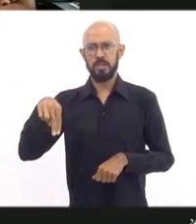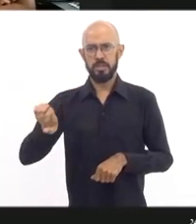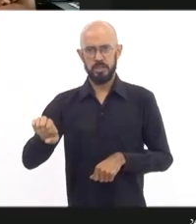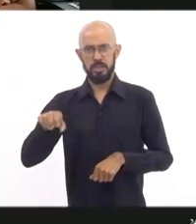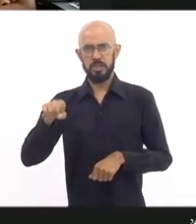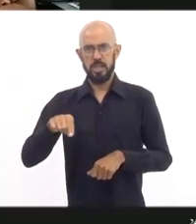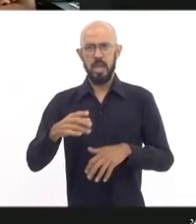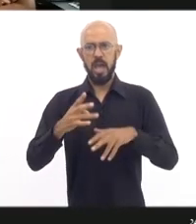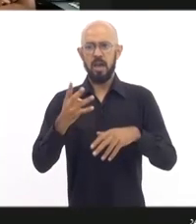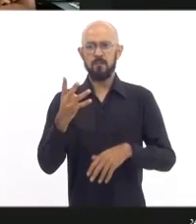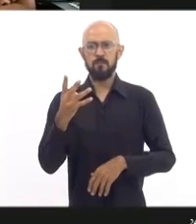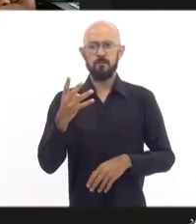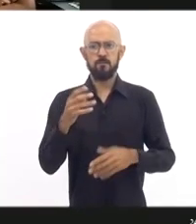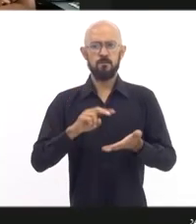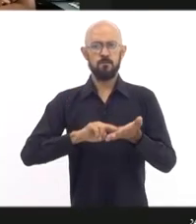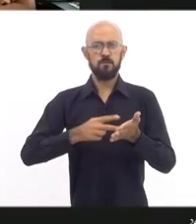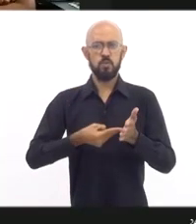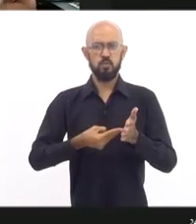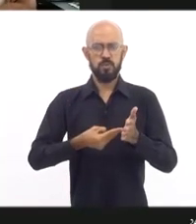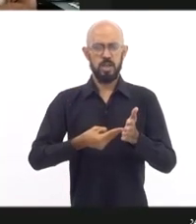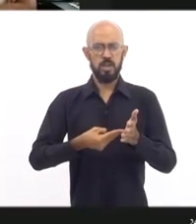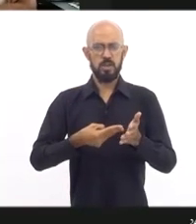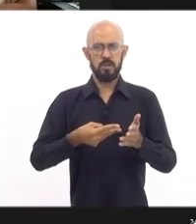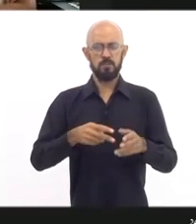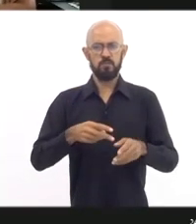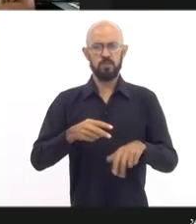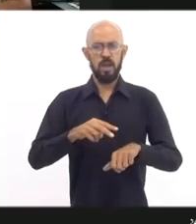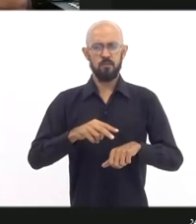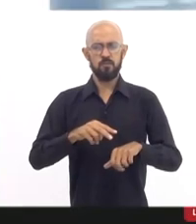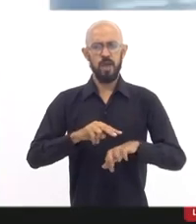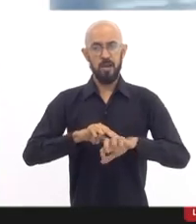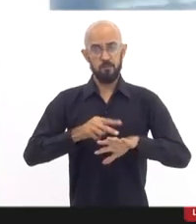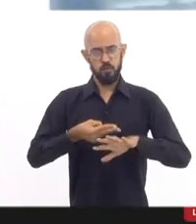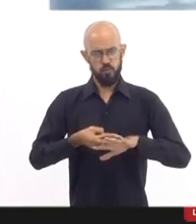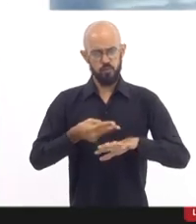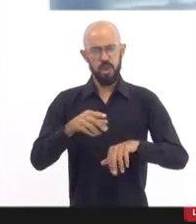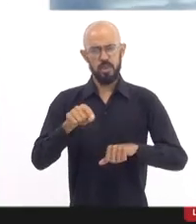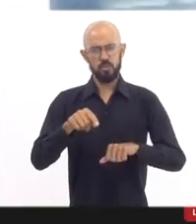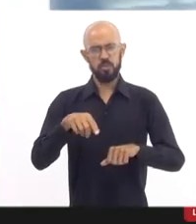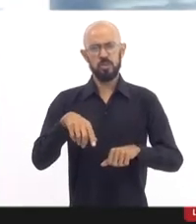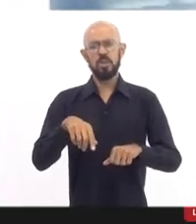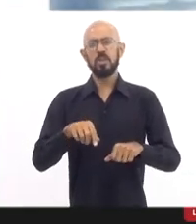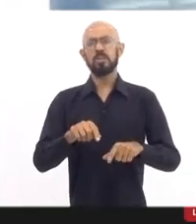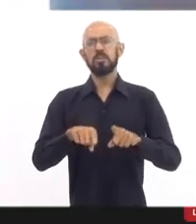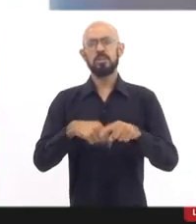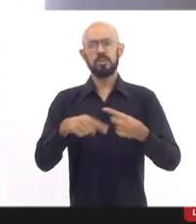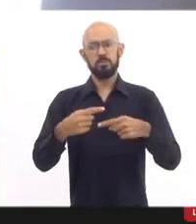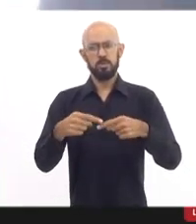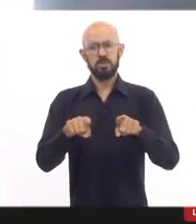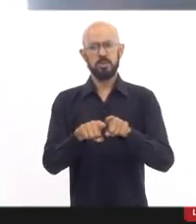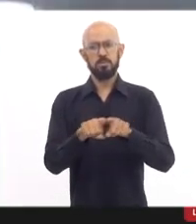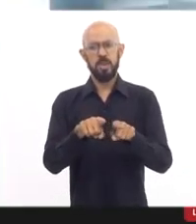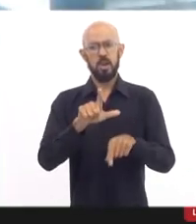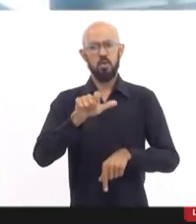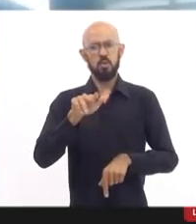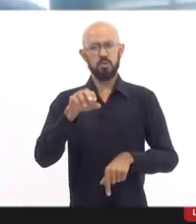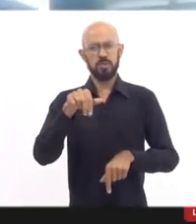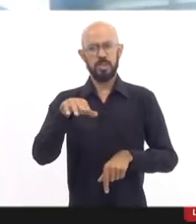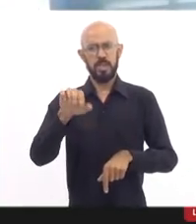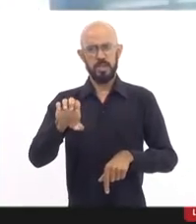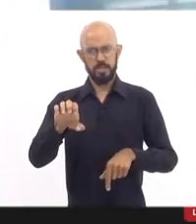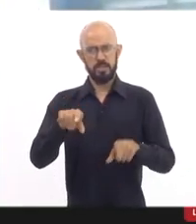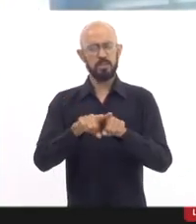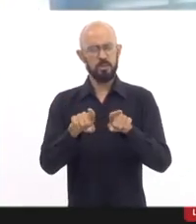Iago. Até uma deferência, já que a audiência tem como base esses dois casos, se bem que o nosso objetivo é uma